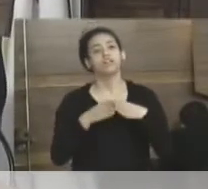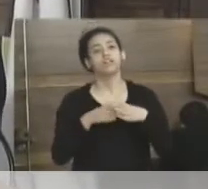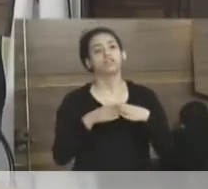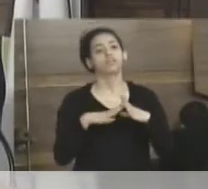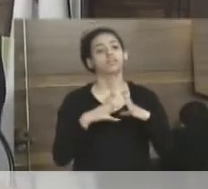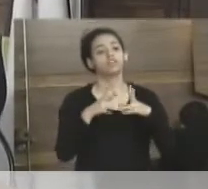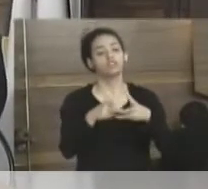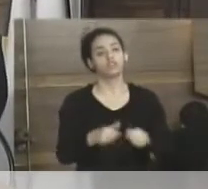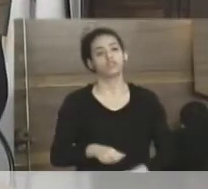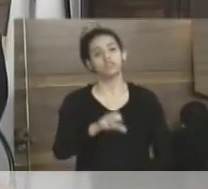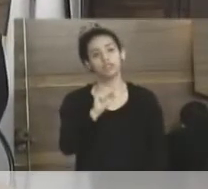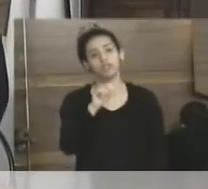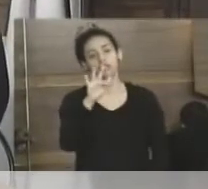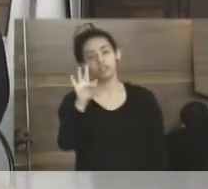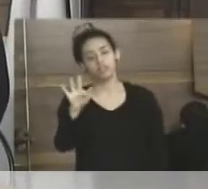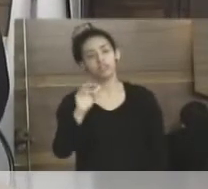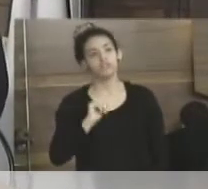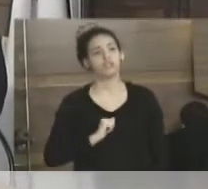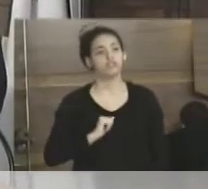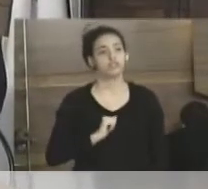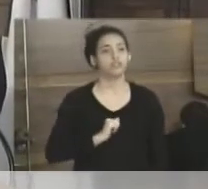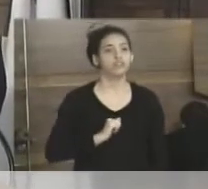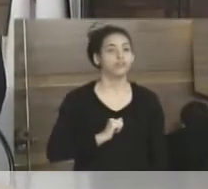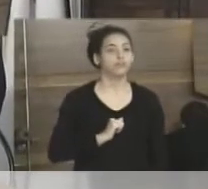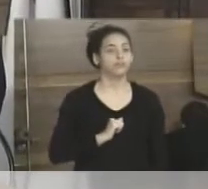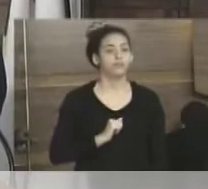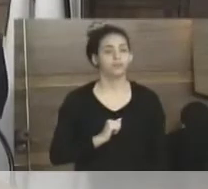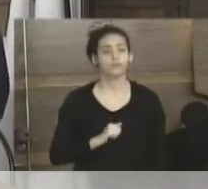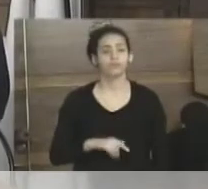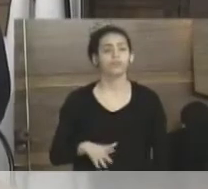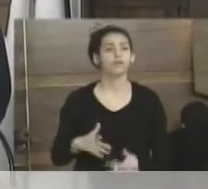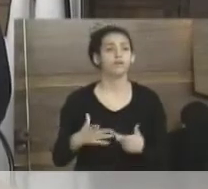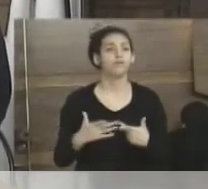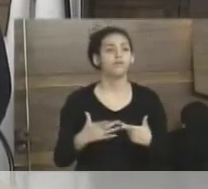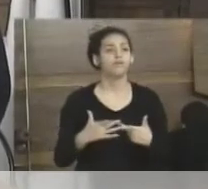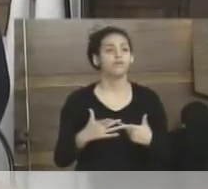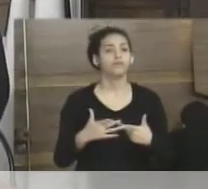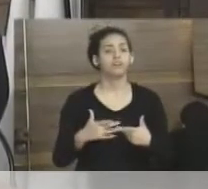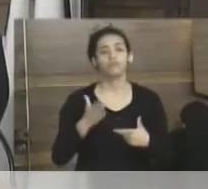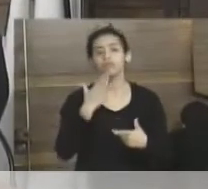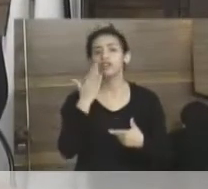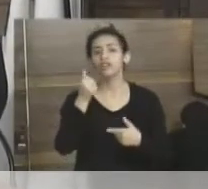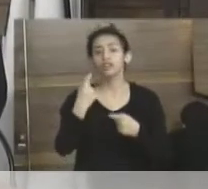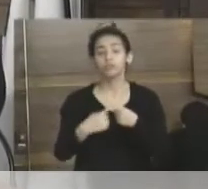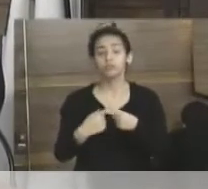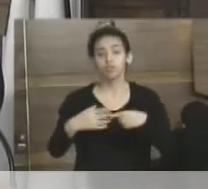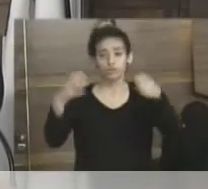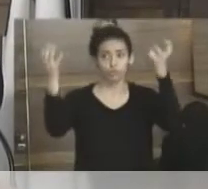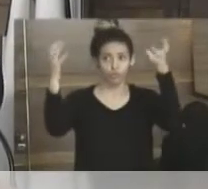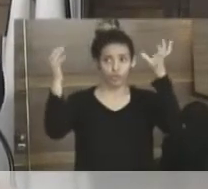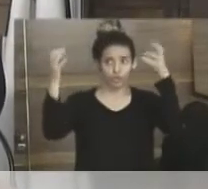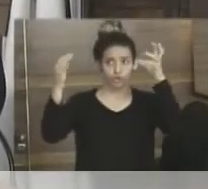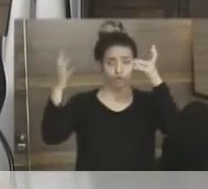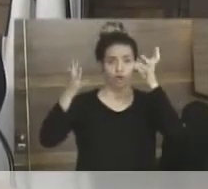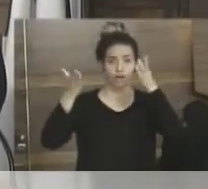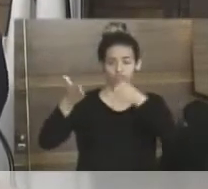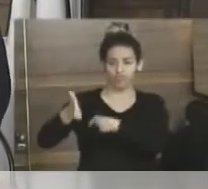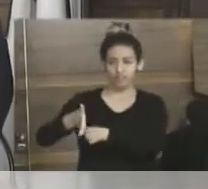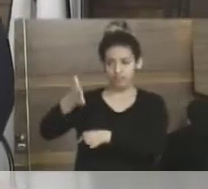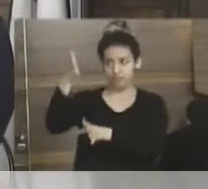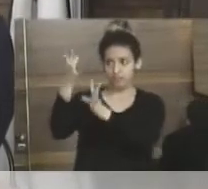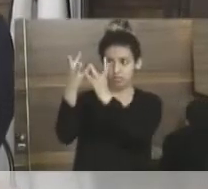impermeabilização do ESF praia do Anil, a fim de conter as infiltrações existentes no interior da unidade de saúde.